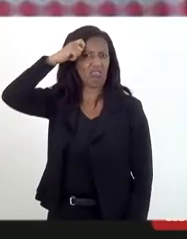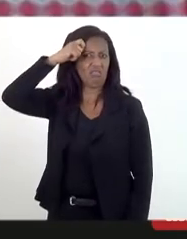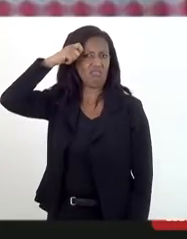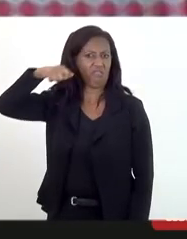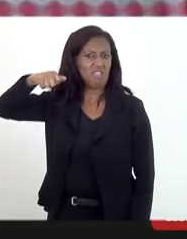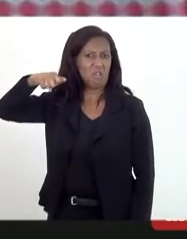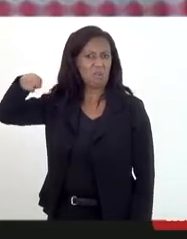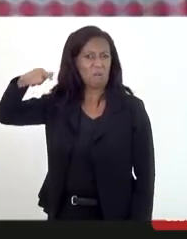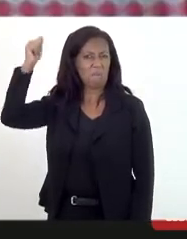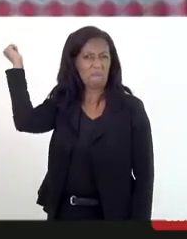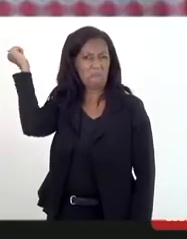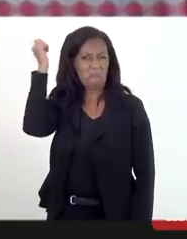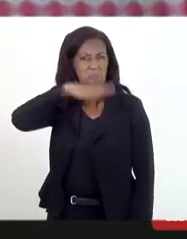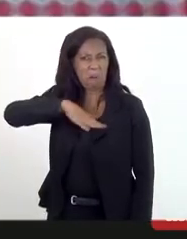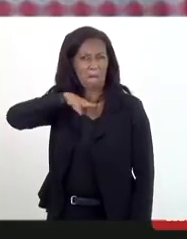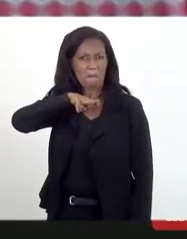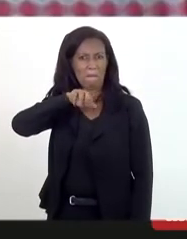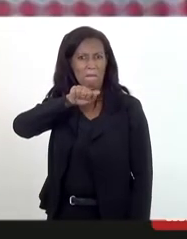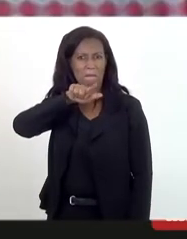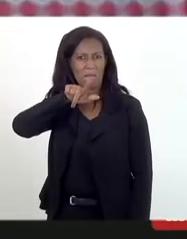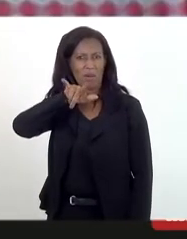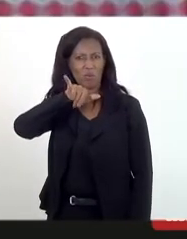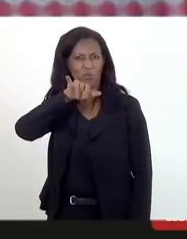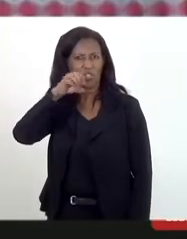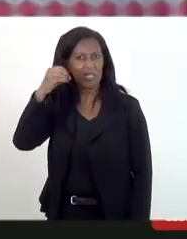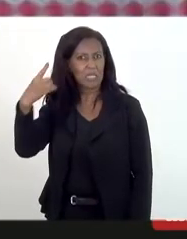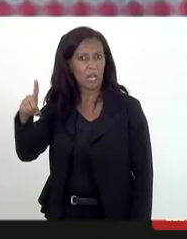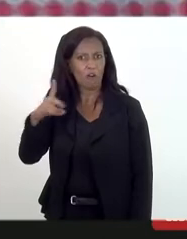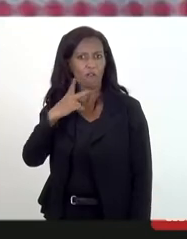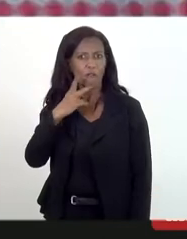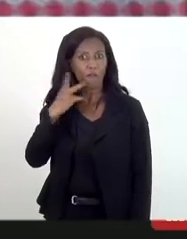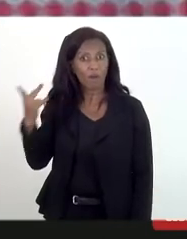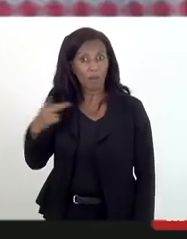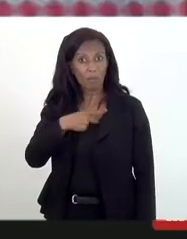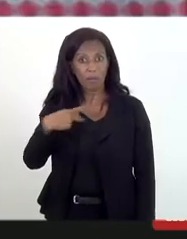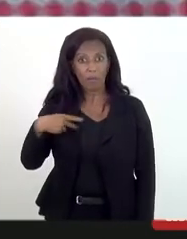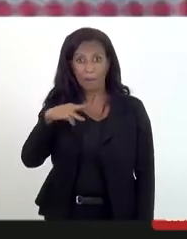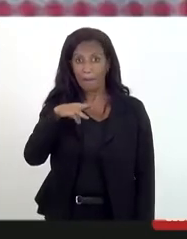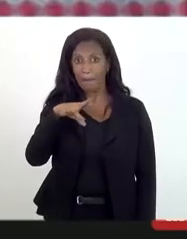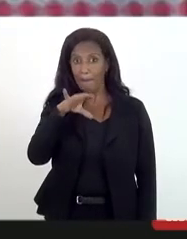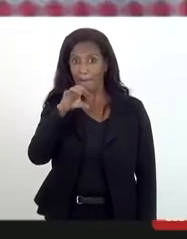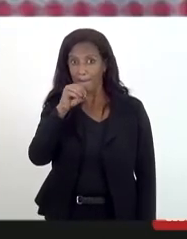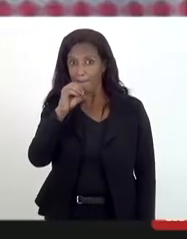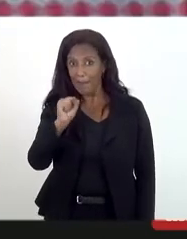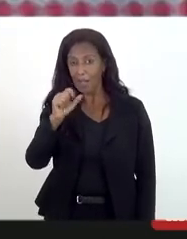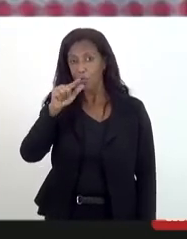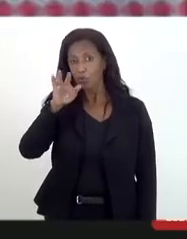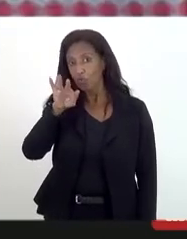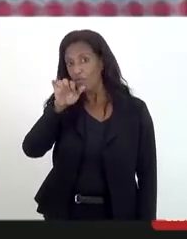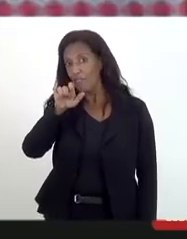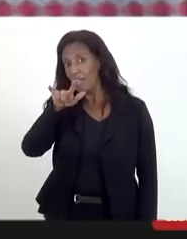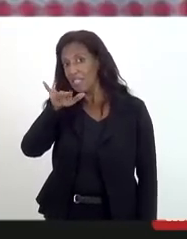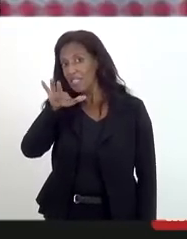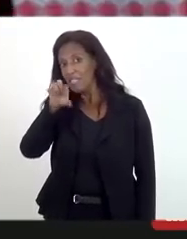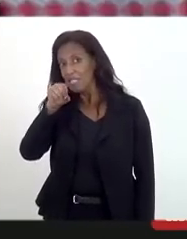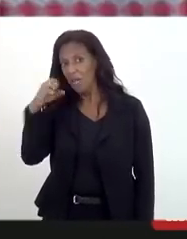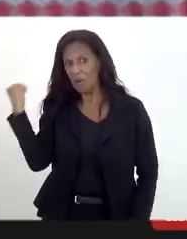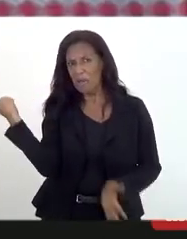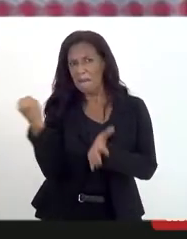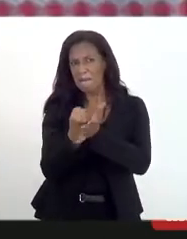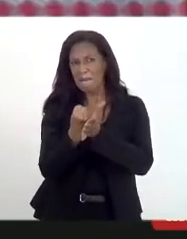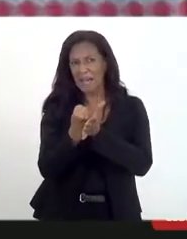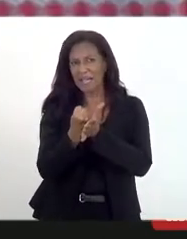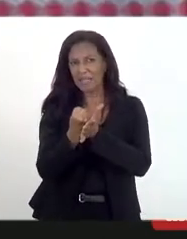amaldiçoados isso dito pelo pastor Marco Feliciano que os negros são amaldiçoados é a marca de